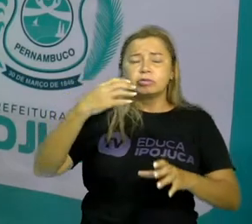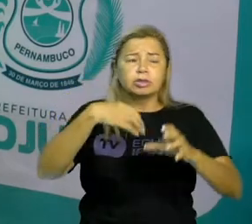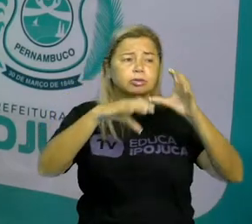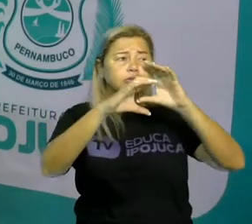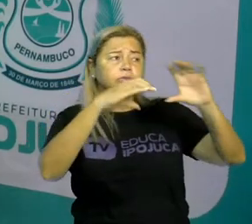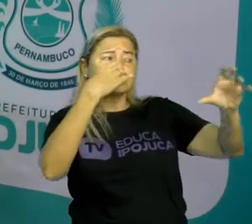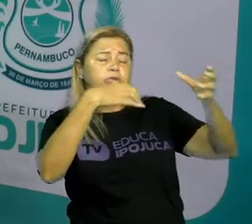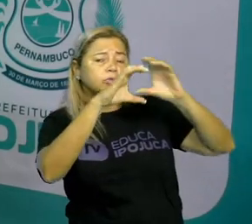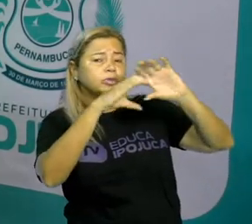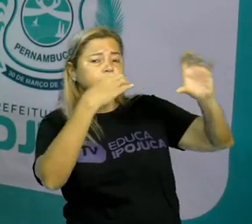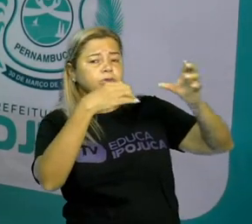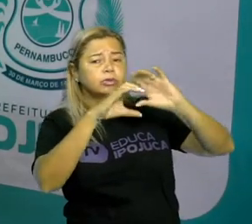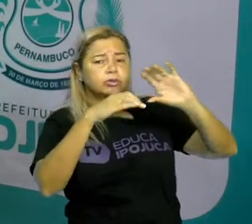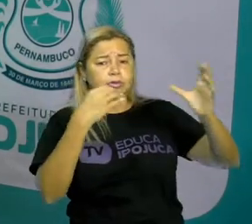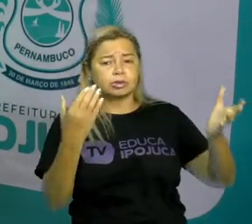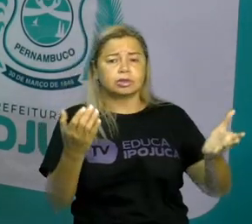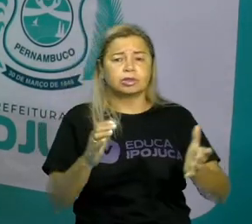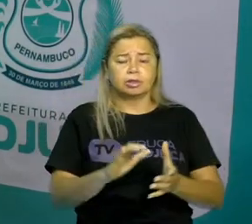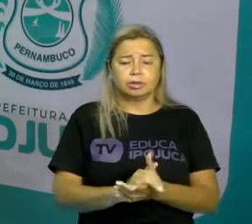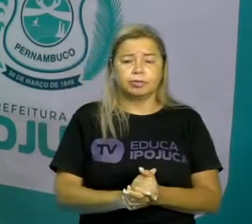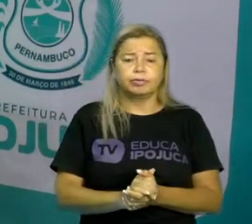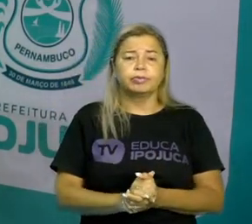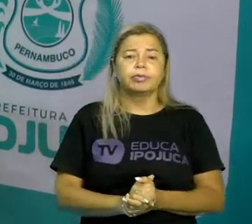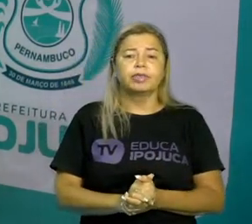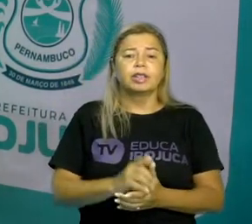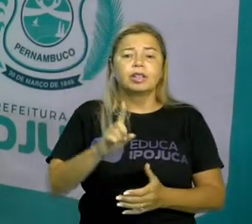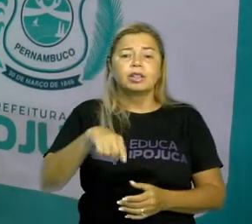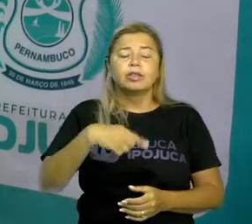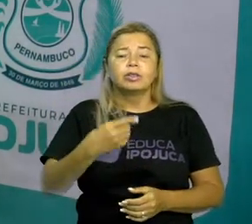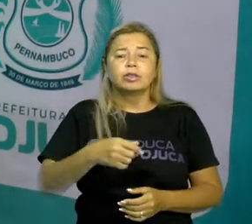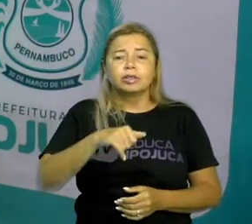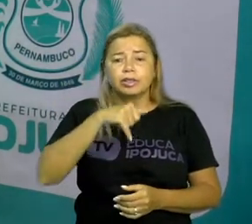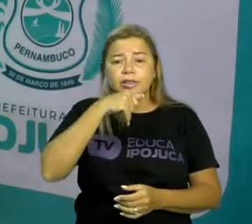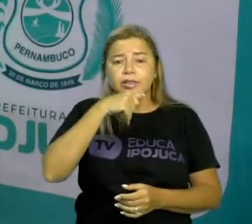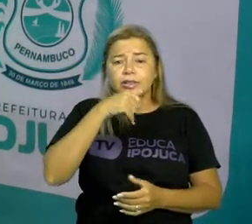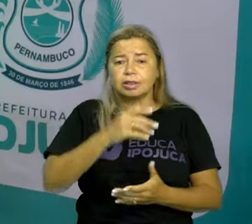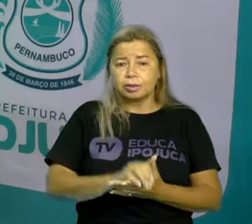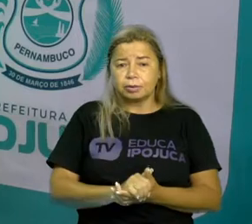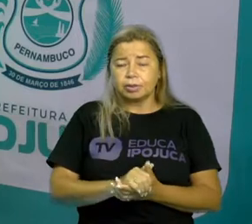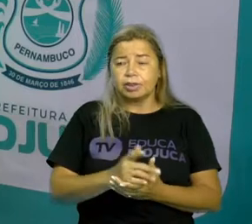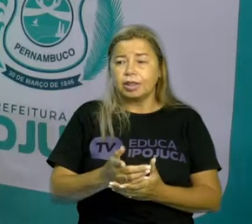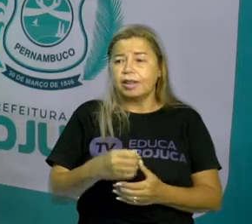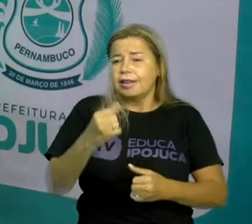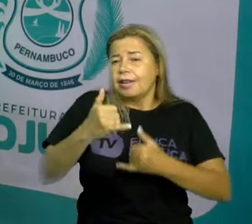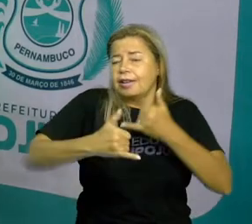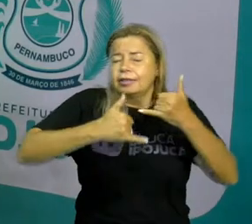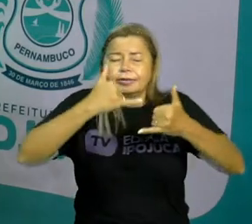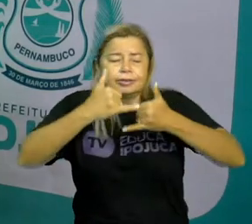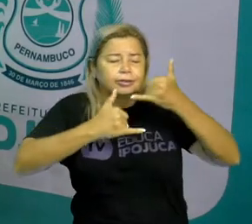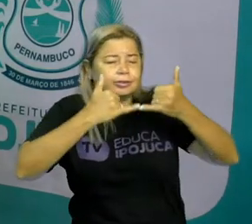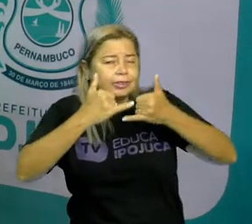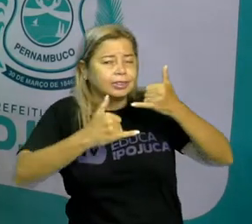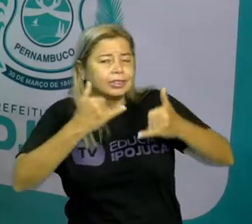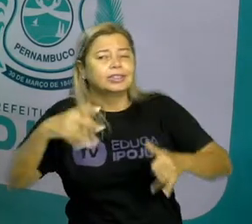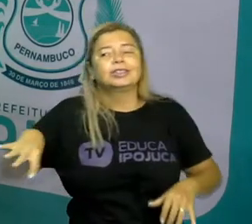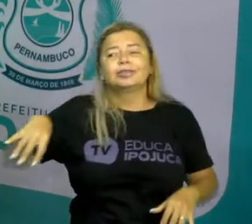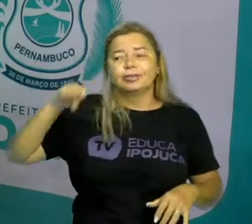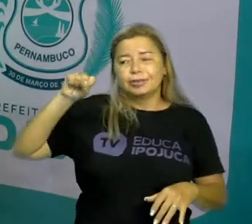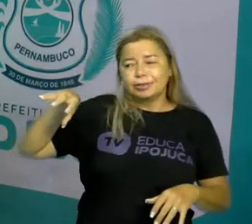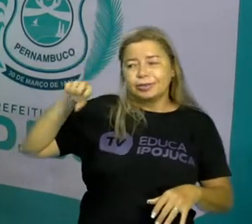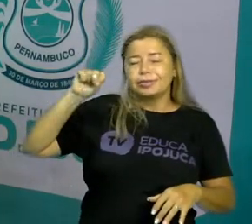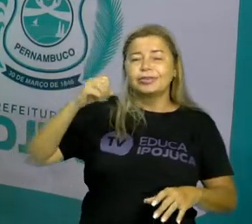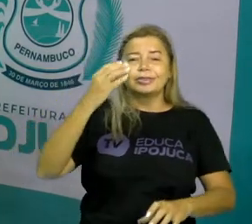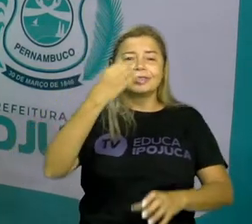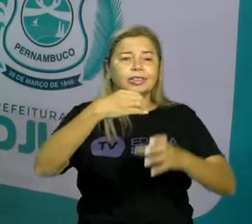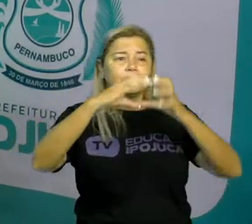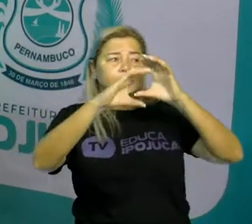imperfeito do subjuntivo A gente tem Seria mais divertido se eu ouvisse música Eu